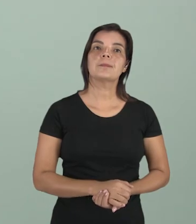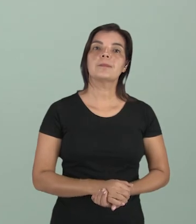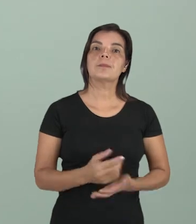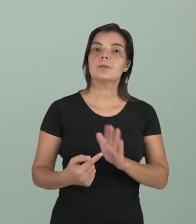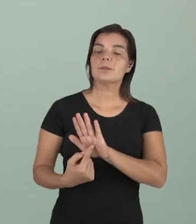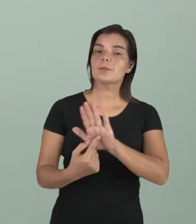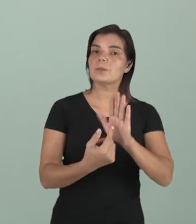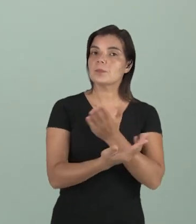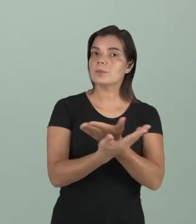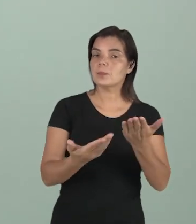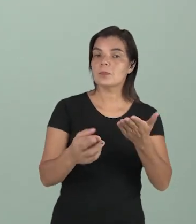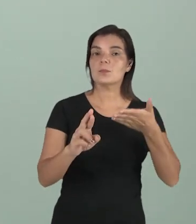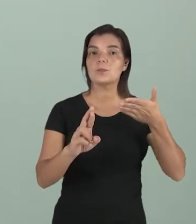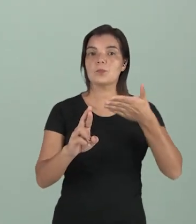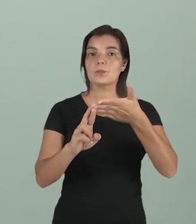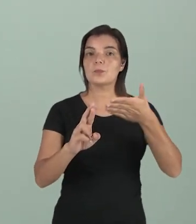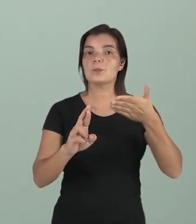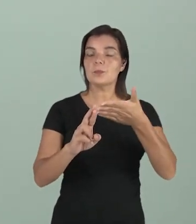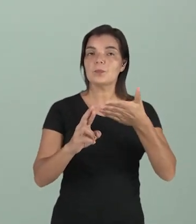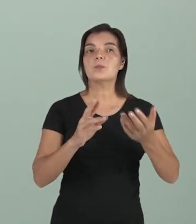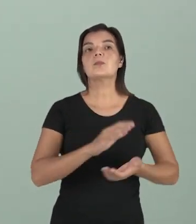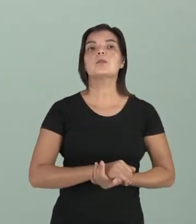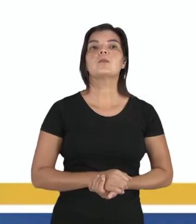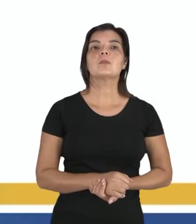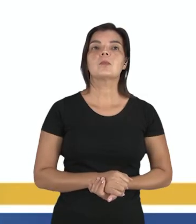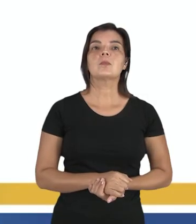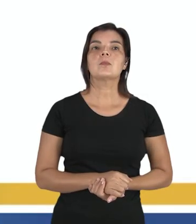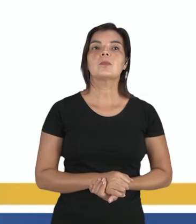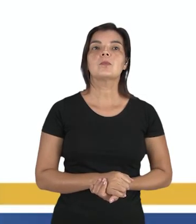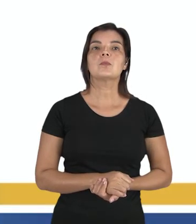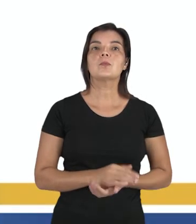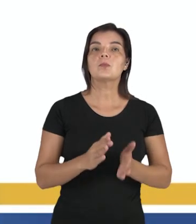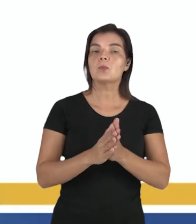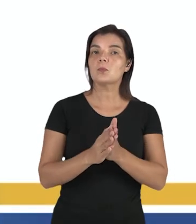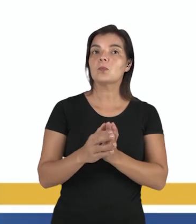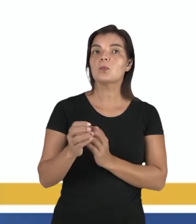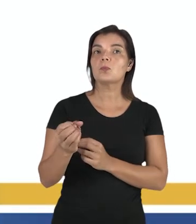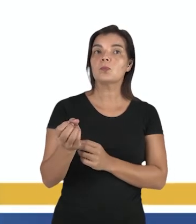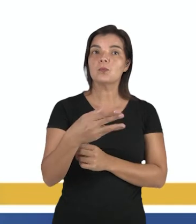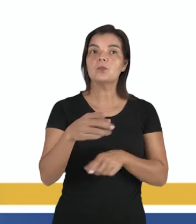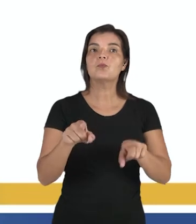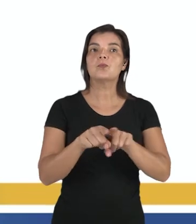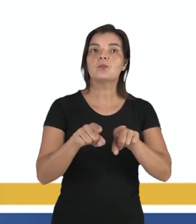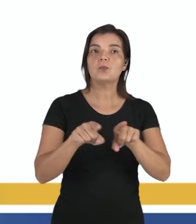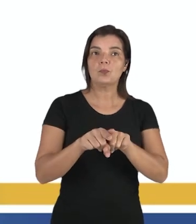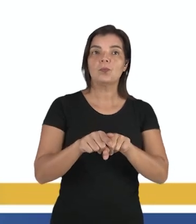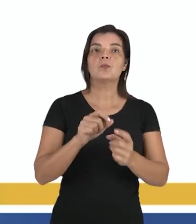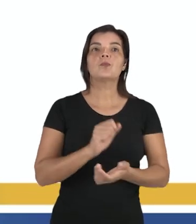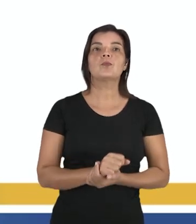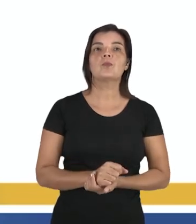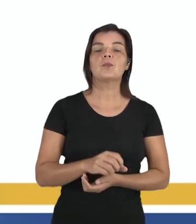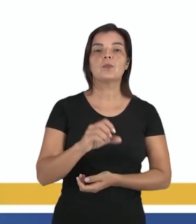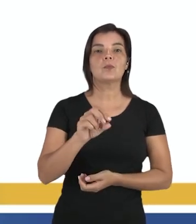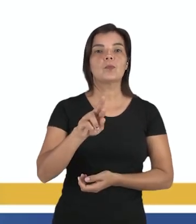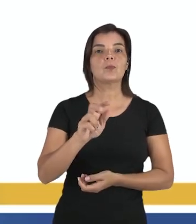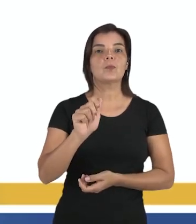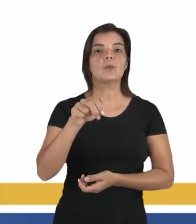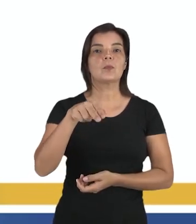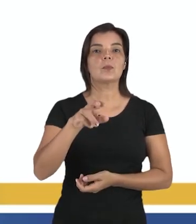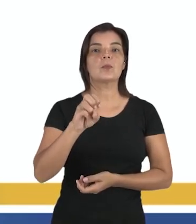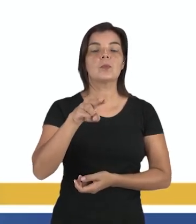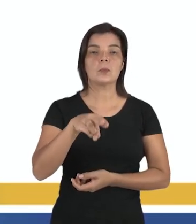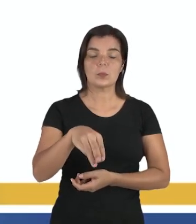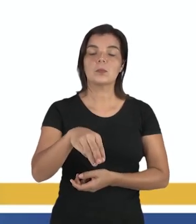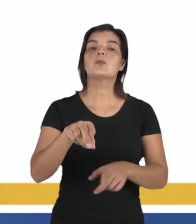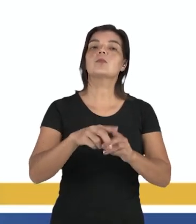eu trago para vocês como referência, o novo órgão do Bacon, é um tratado de